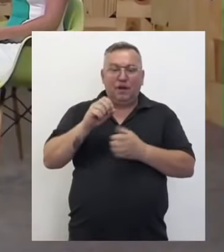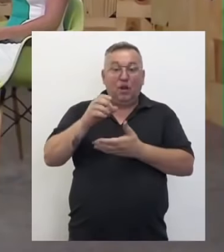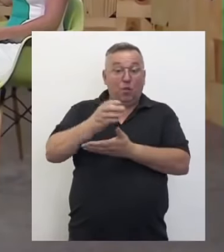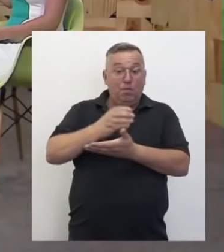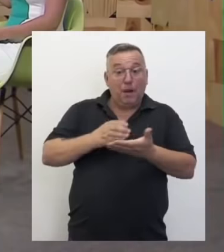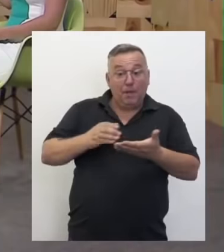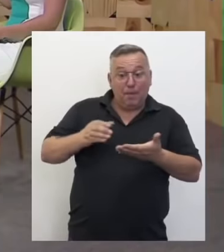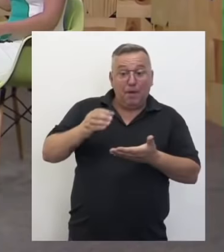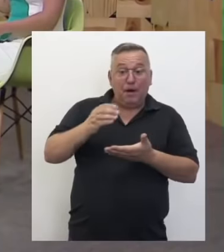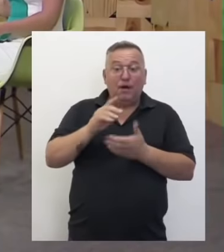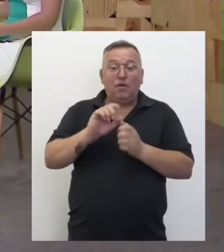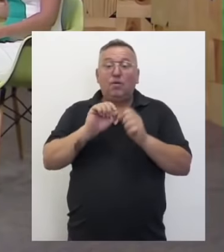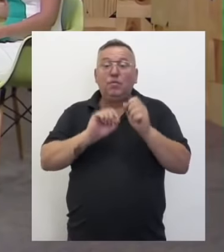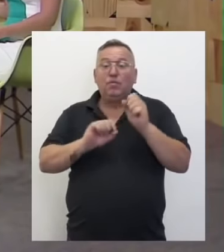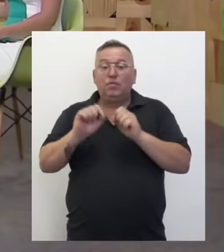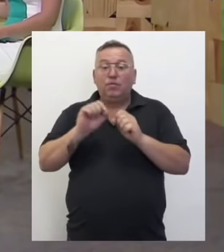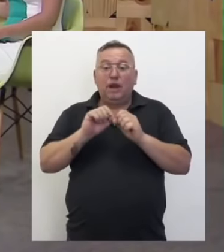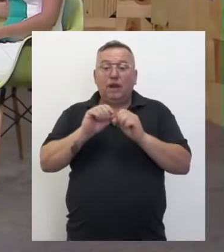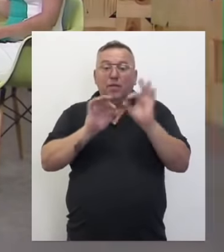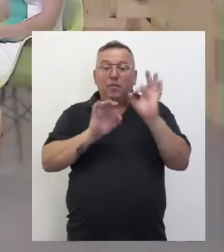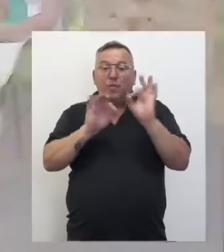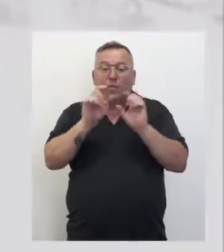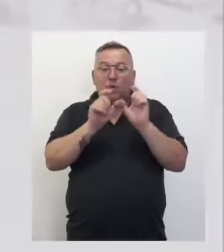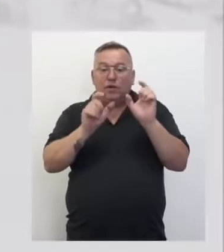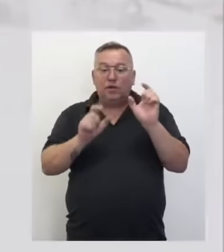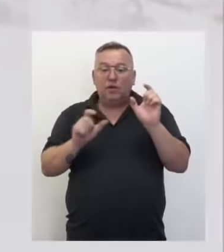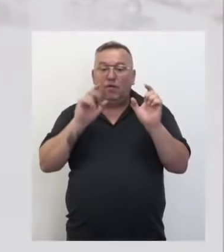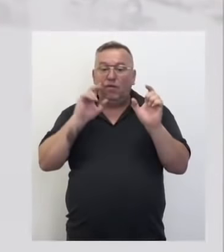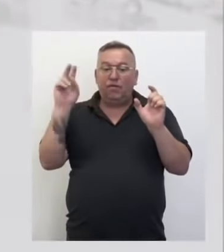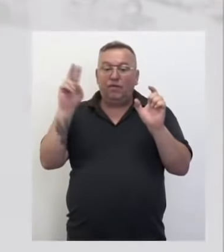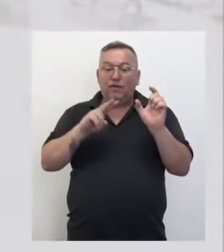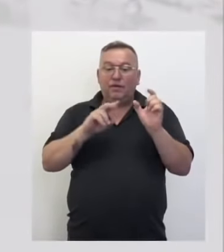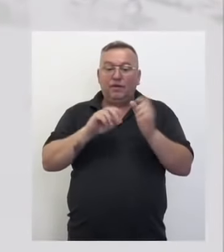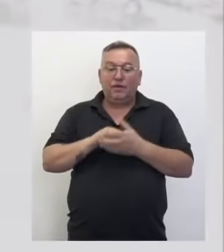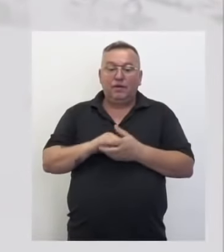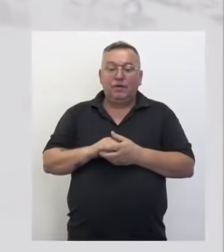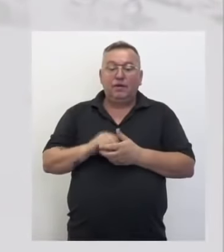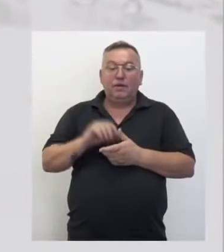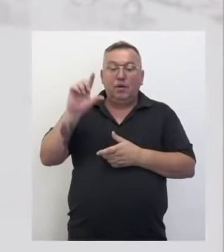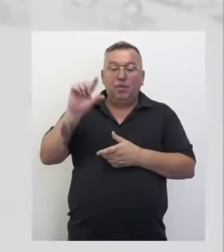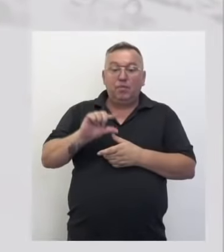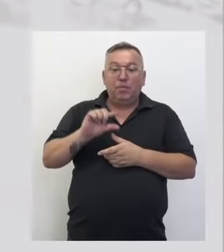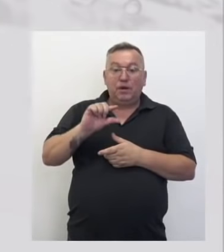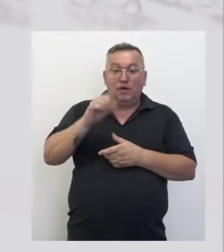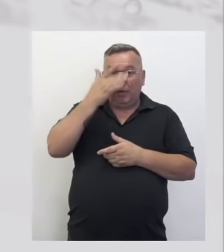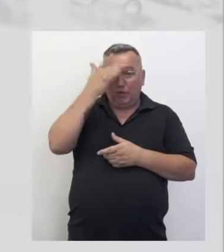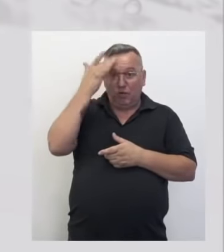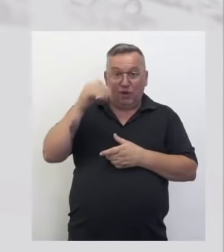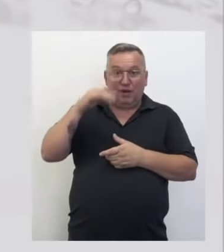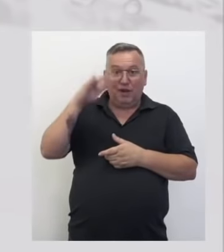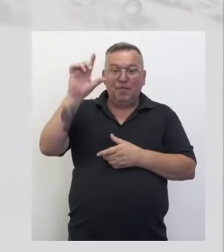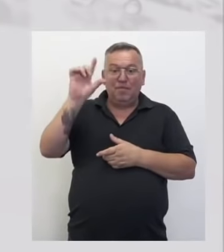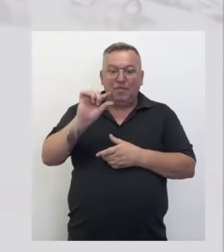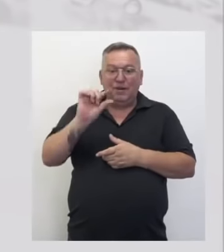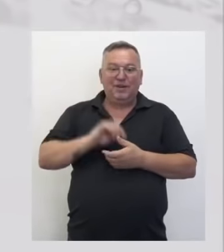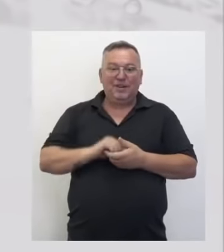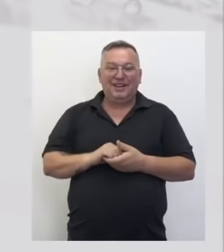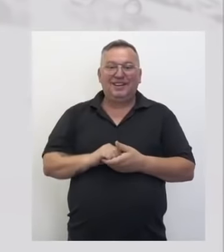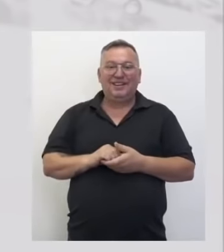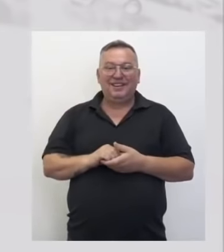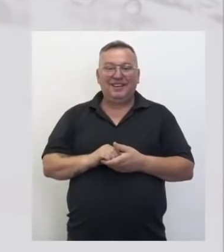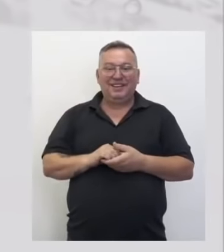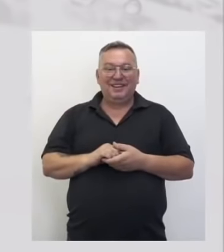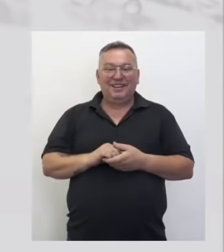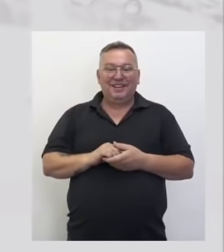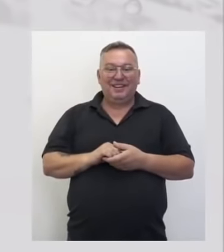como que está essa proporção, né? Aquela região que tem menos gente, tem mais água e que tem mais gente, menos água, né? Explica para a